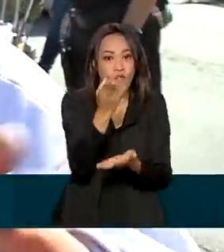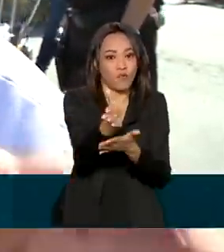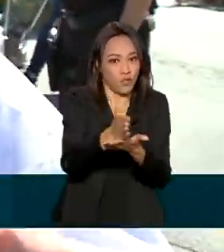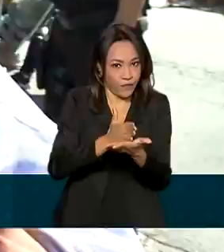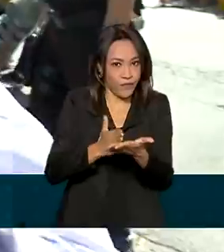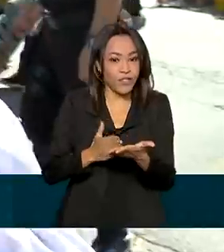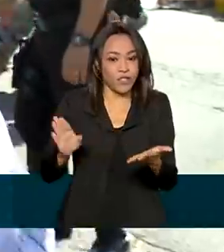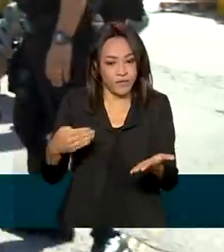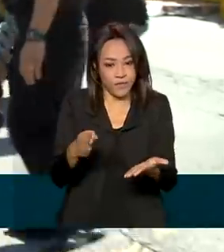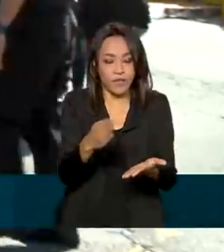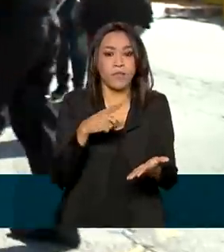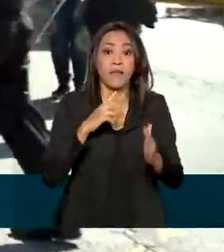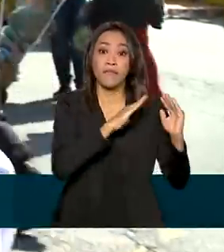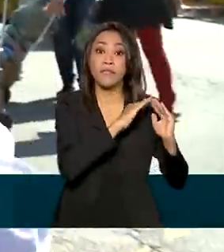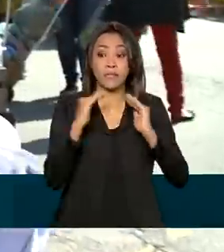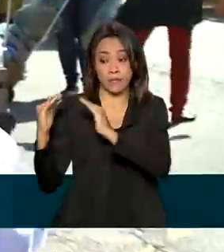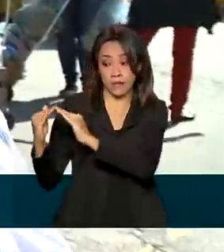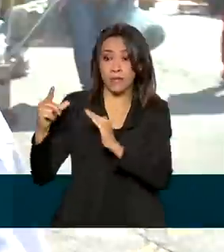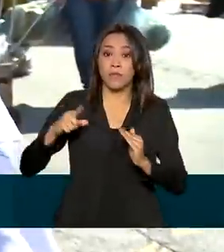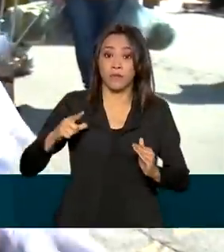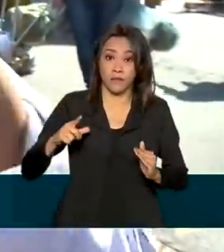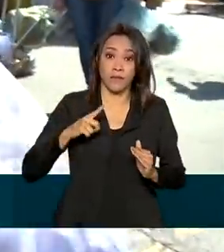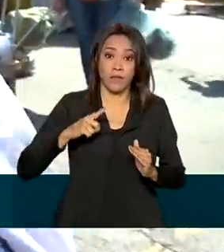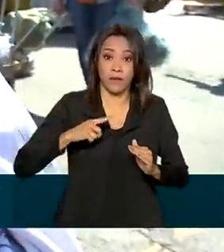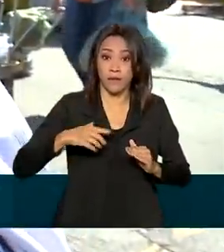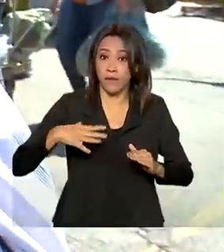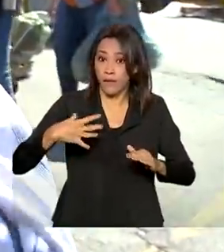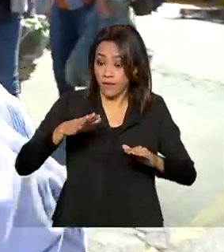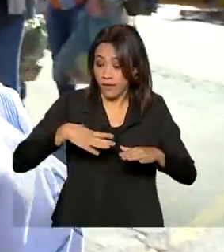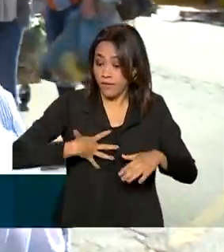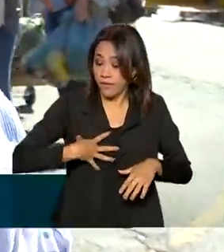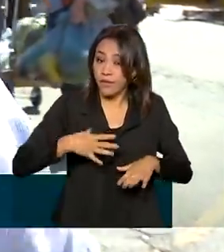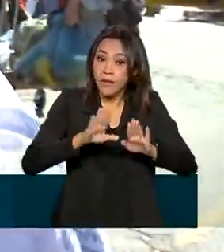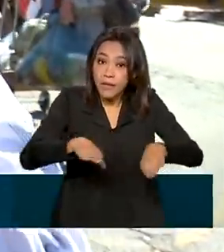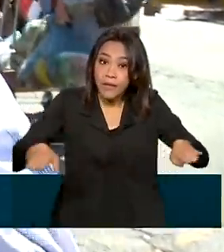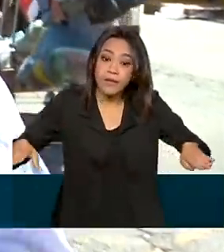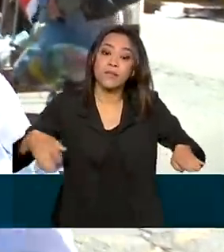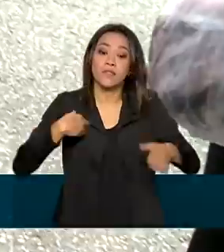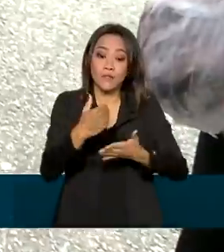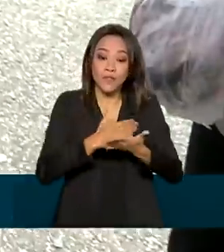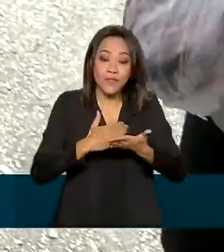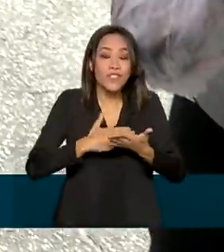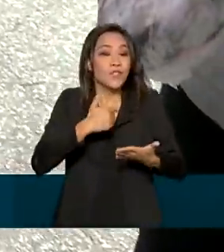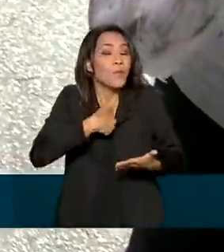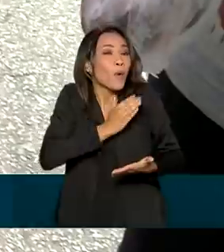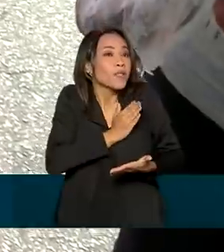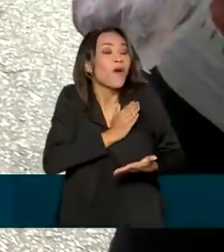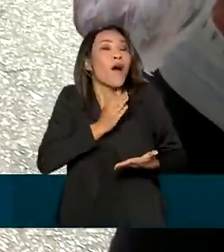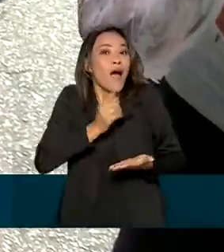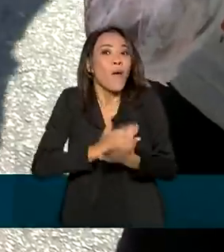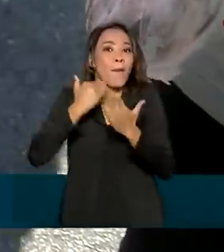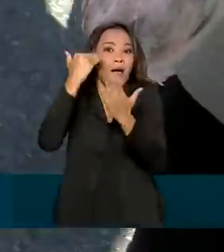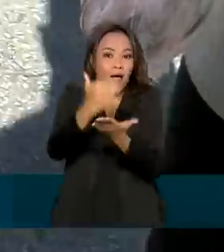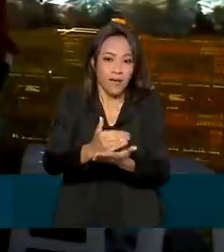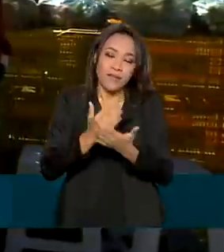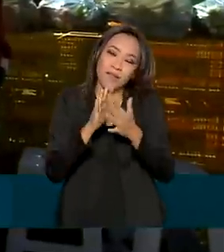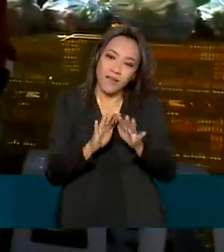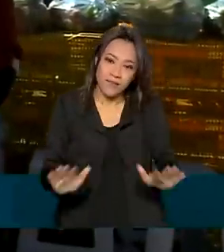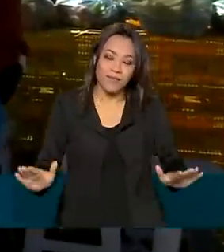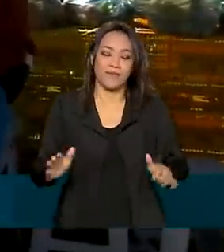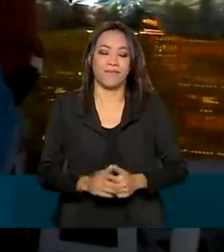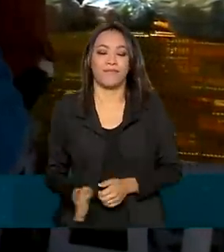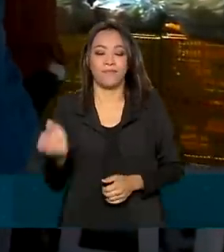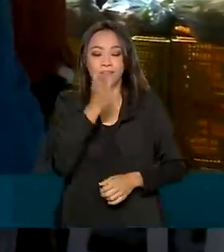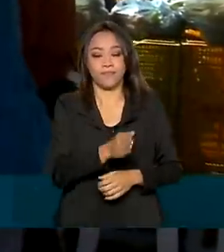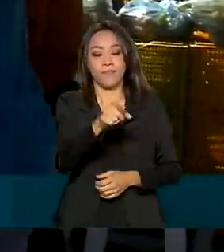pouquinho o que tem vizinho, o que também tem criança e não tem. Porque no meu coração, se eu dividir, eu ganho mais. E assim que seja para o resto da vida. A